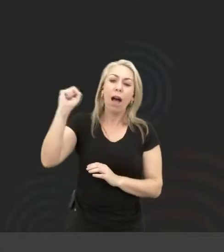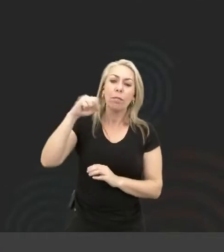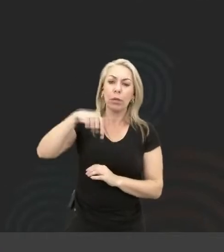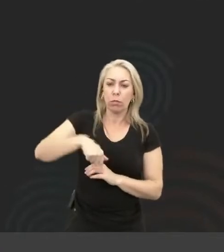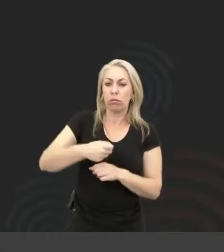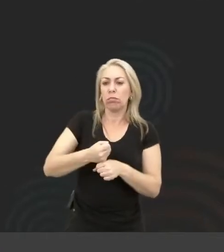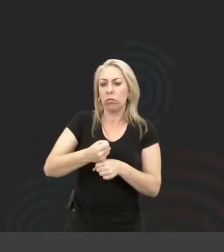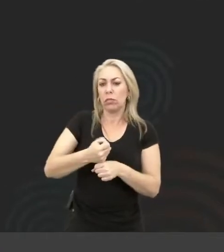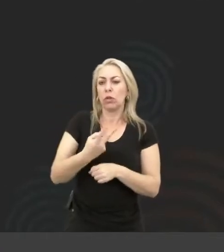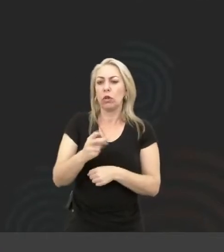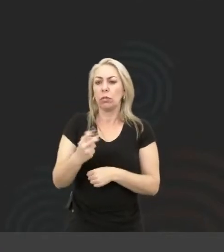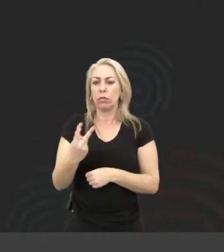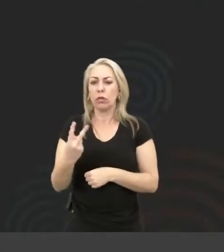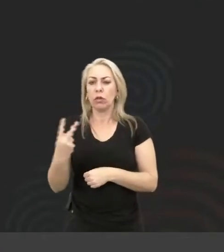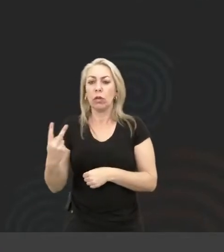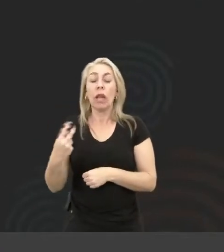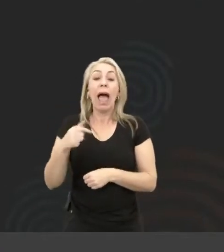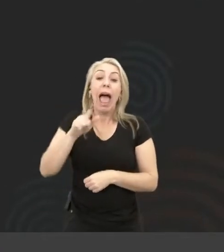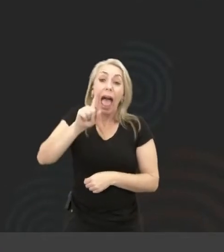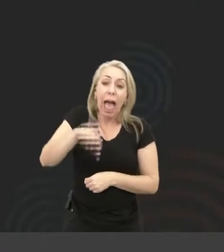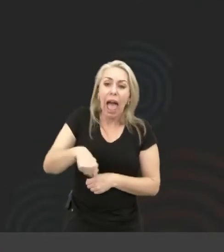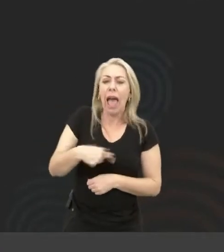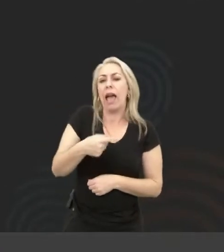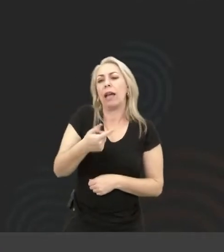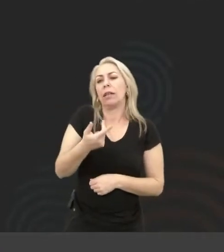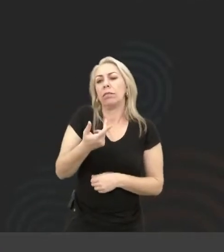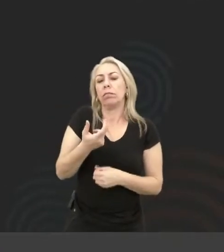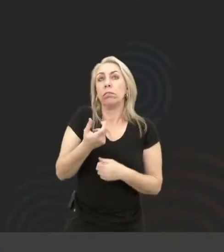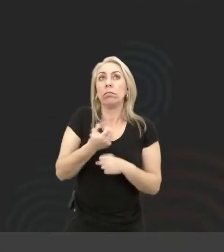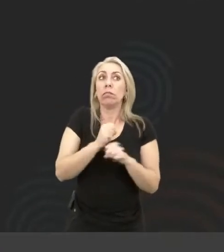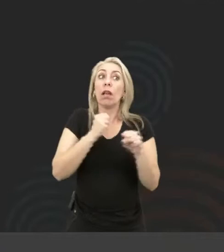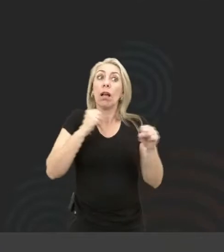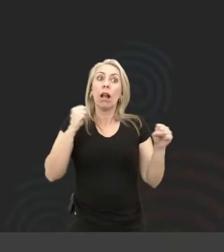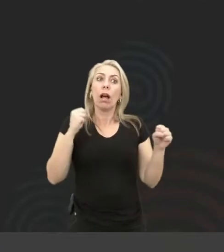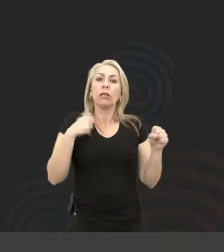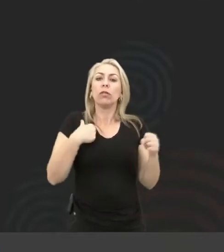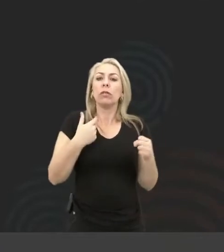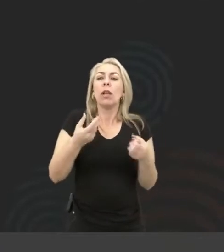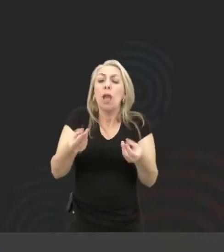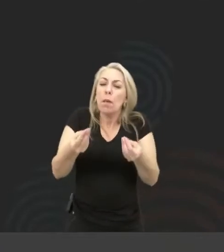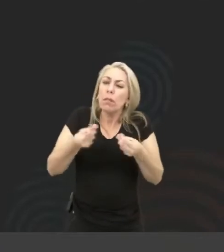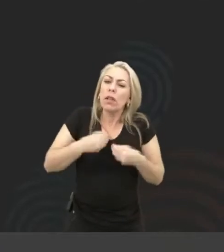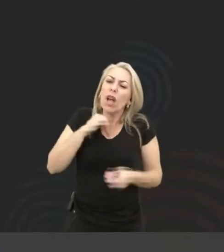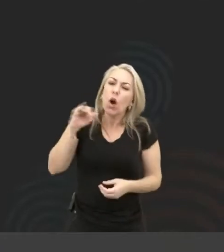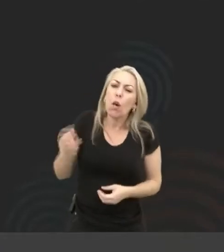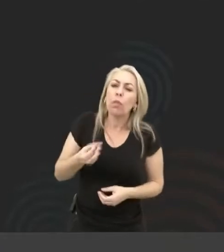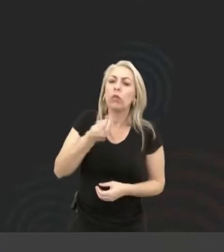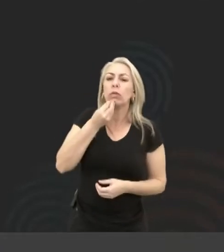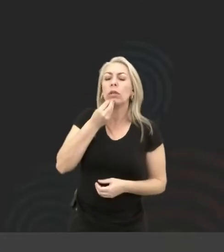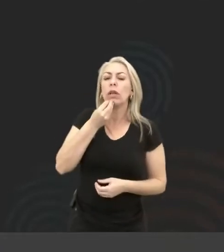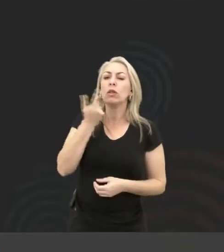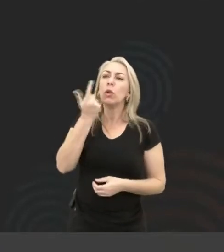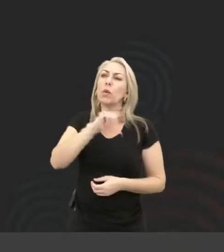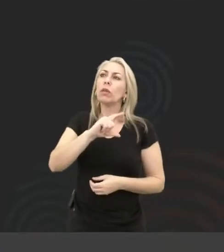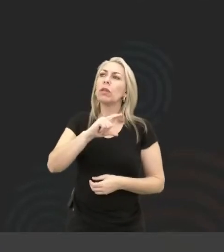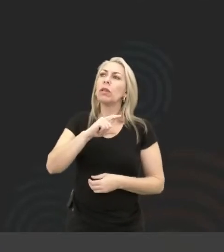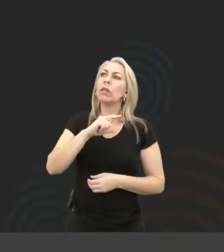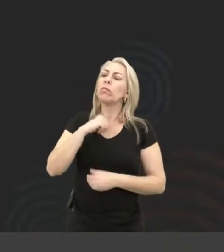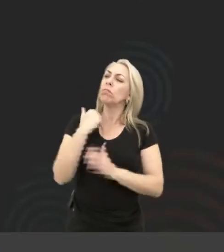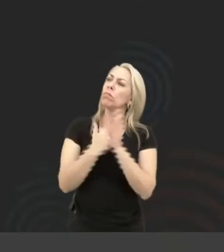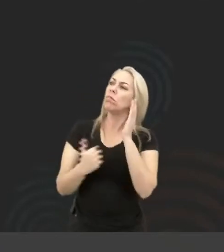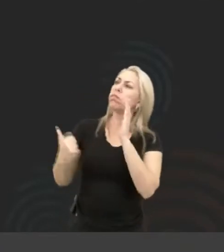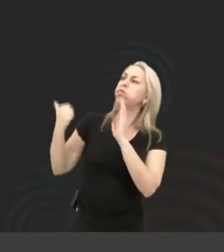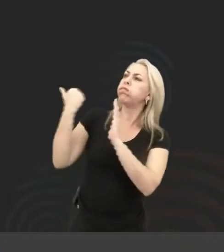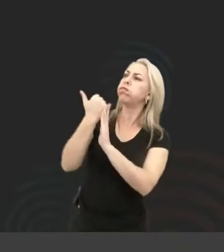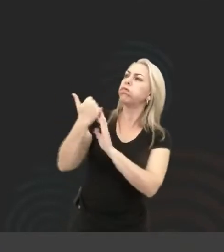E uma grande consultoria, que me deu a oportunidade de alavancar minha carreira, no sentido de que